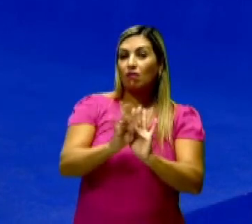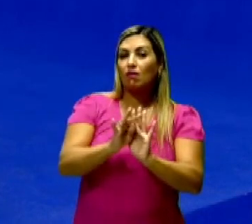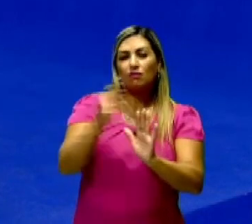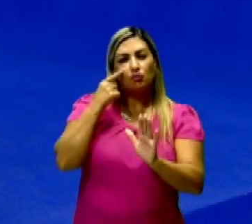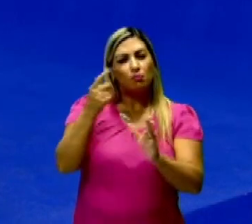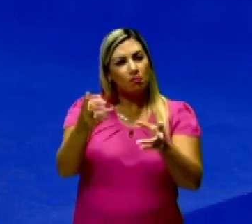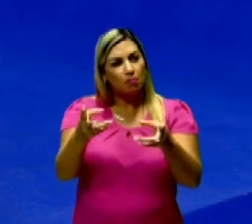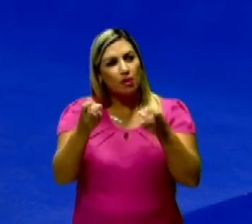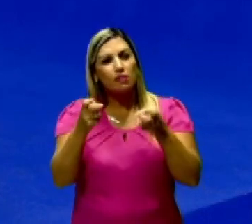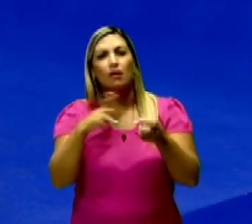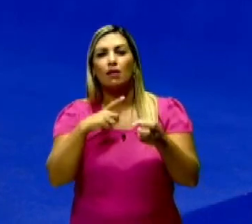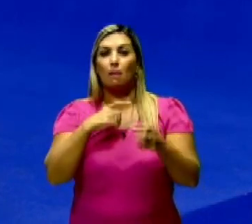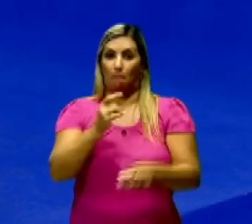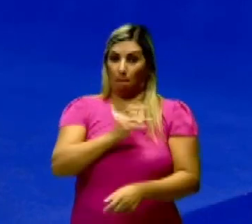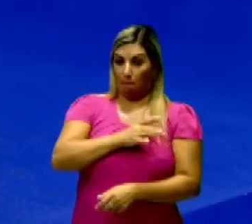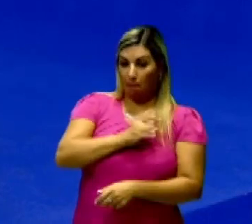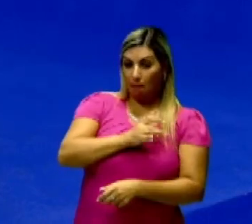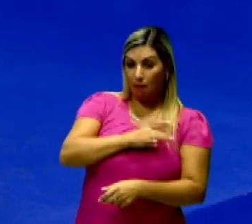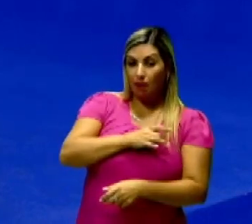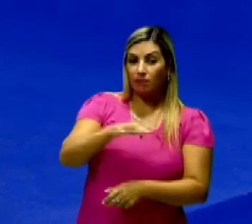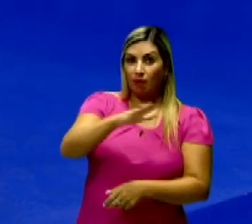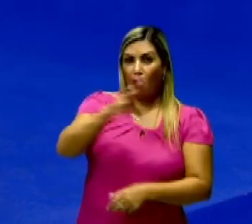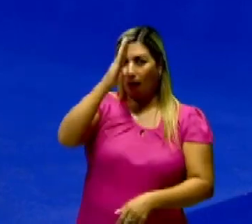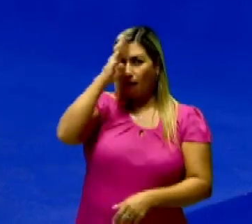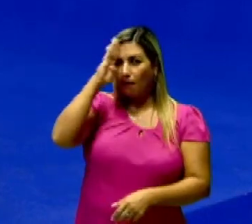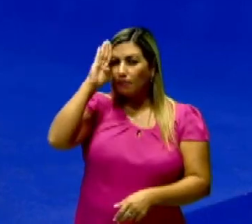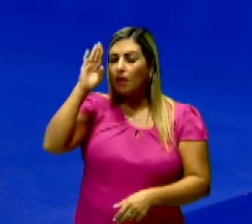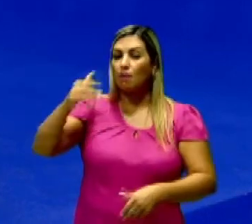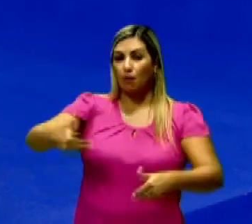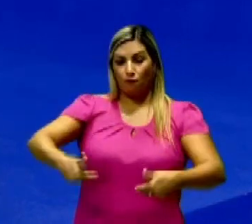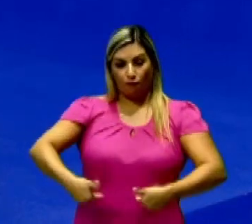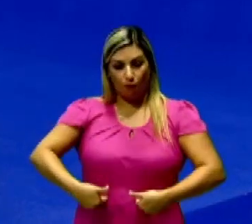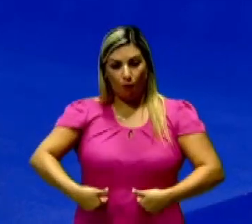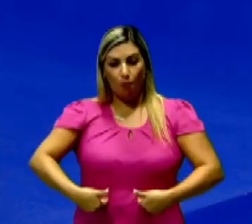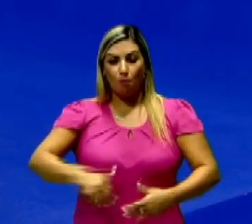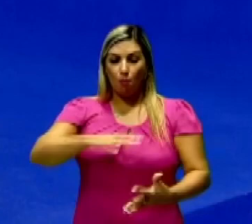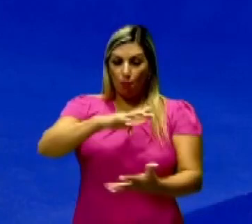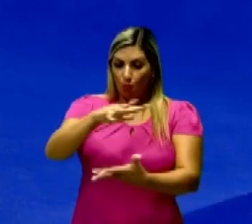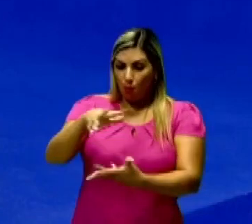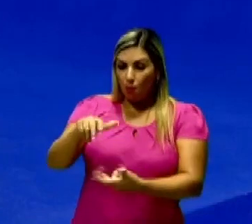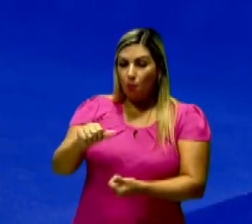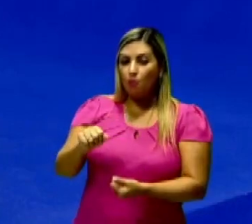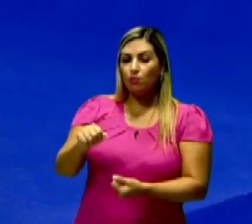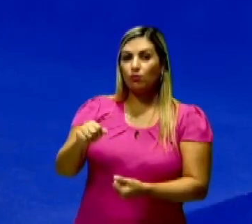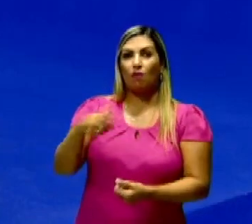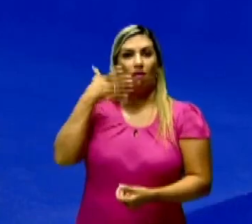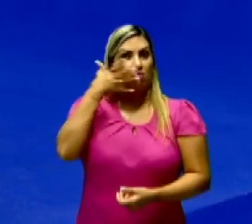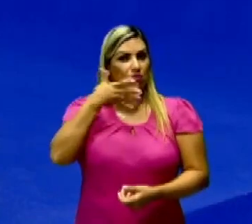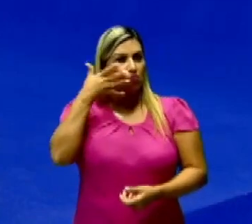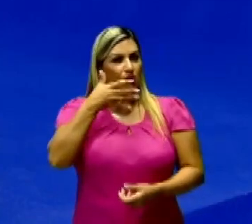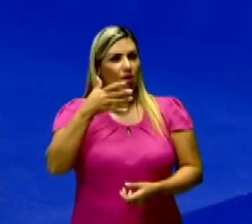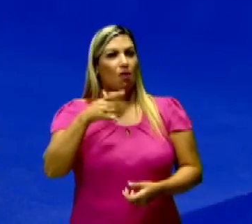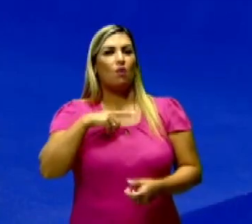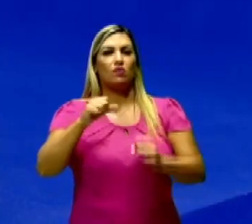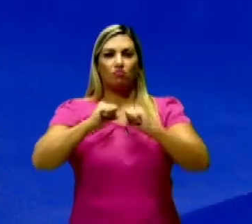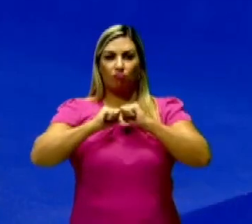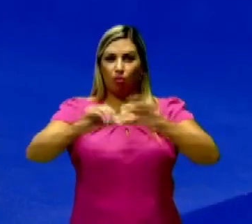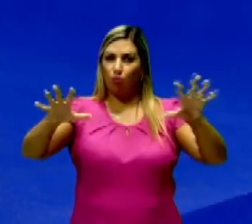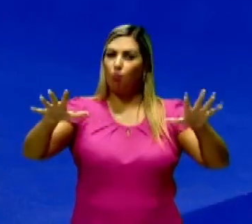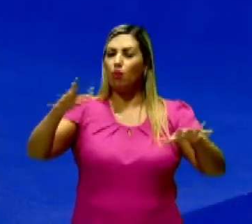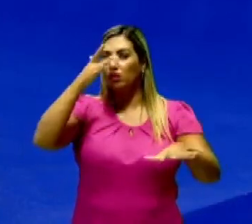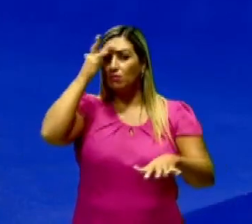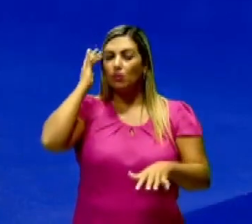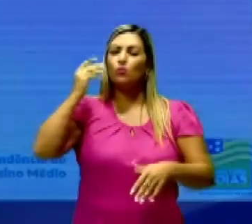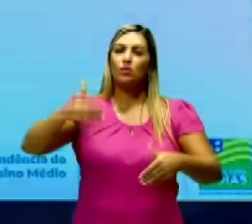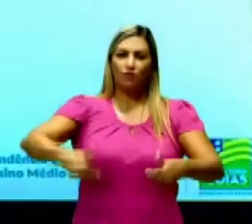a gente vai ver um medo aí, no meio acadêmico, da fome no mundo. Então, com esse discurso aí, da Explosão Demográfica, poder